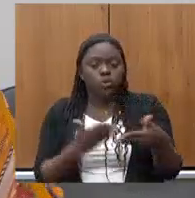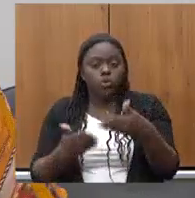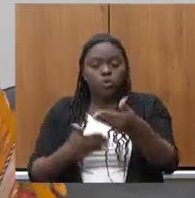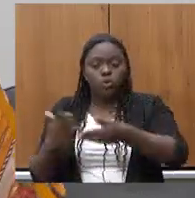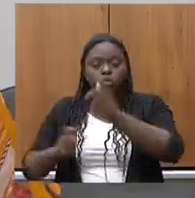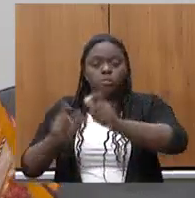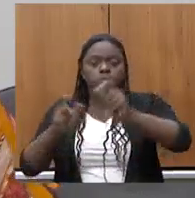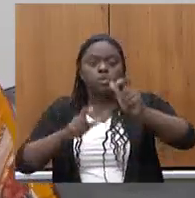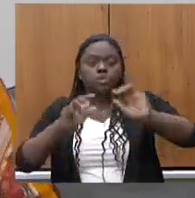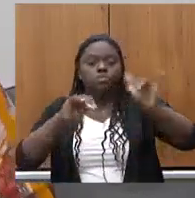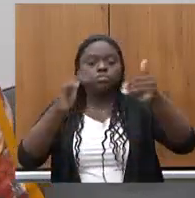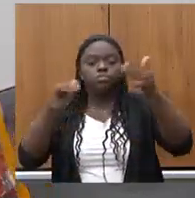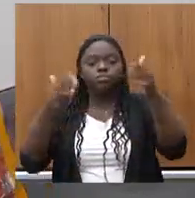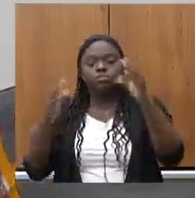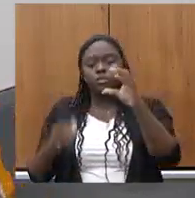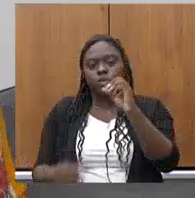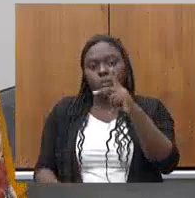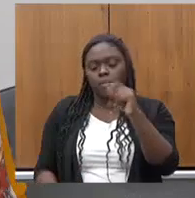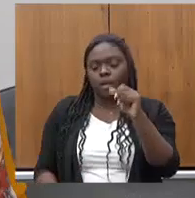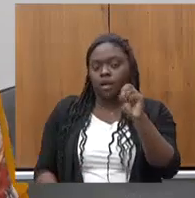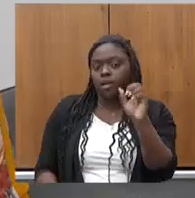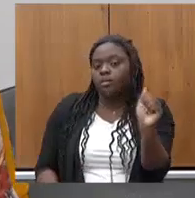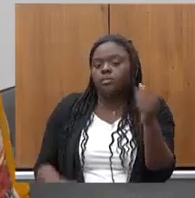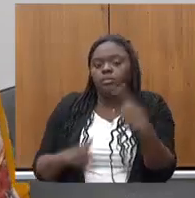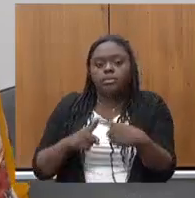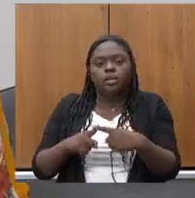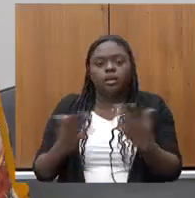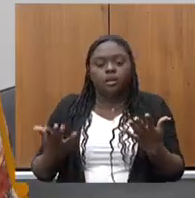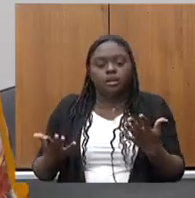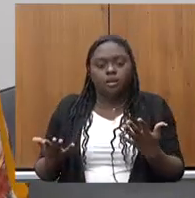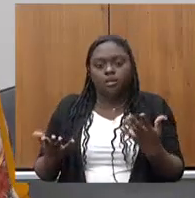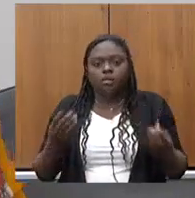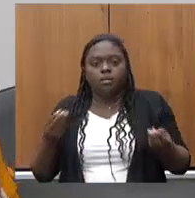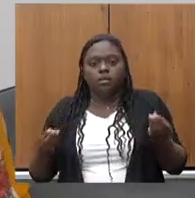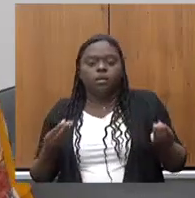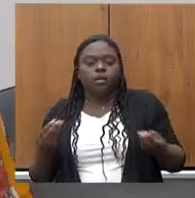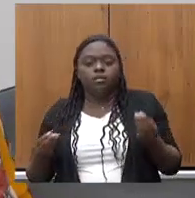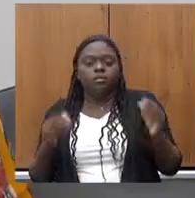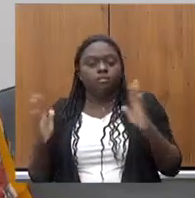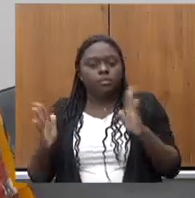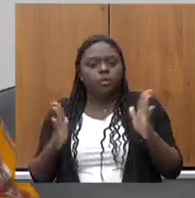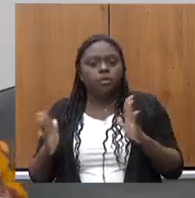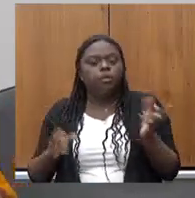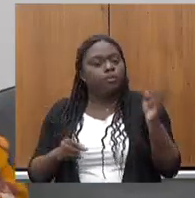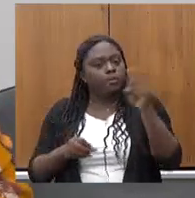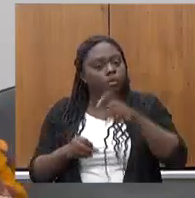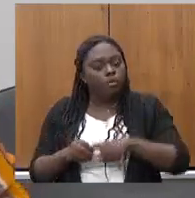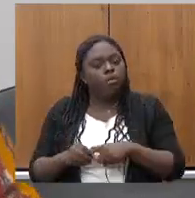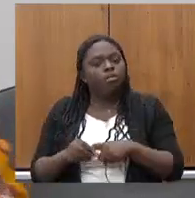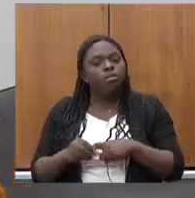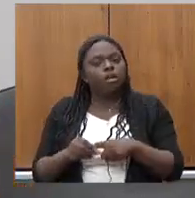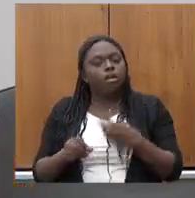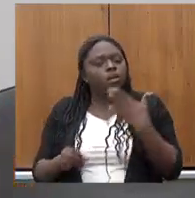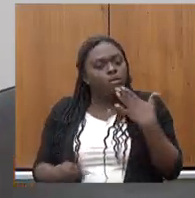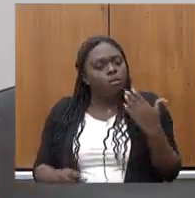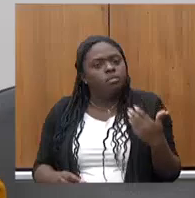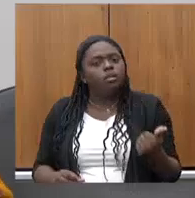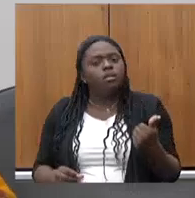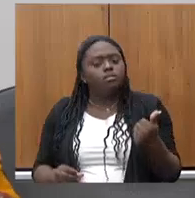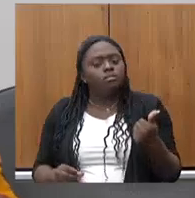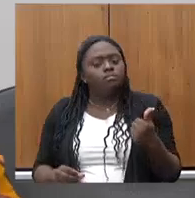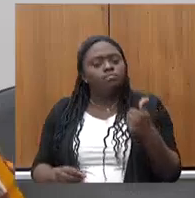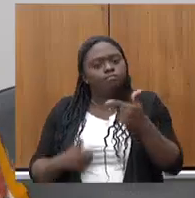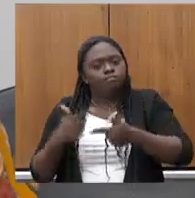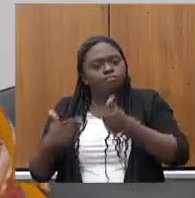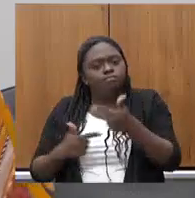internacionais da Copasa porque será que não era o momento de reinvestir será que não era o momento de melhorar a prestação